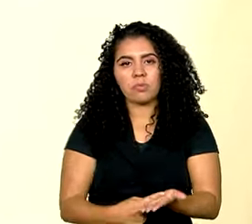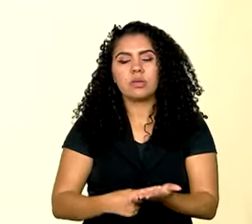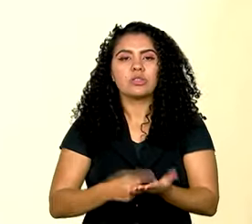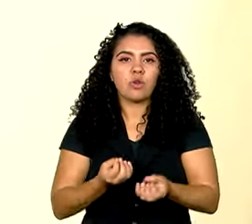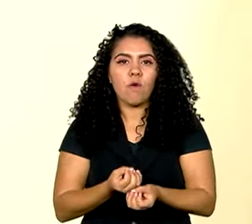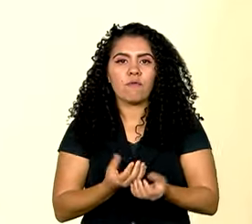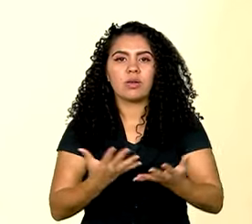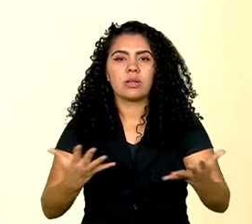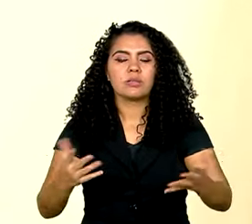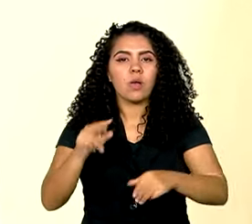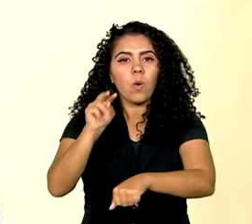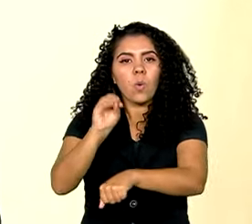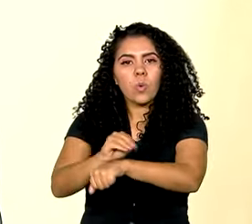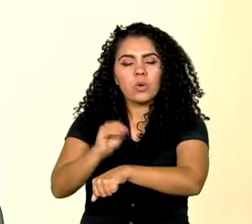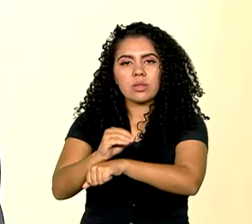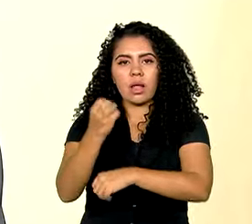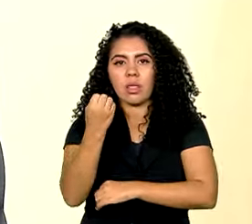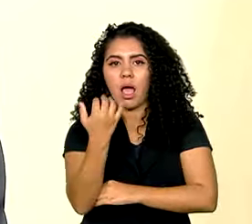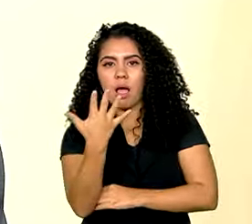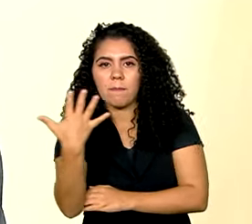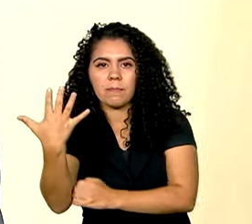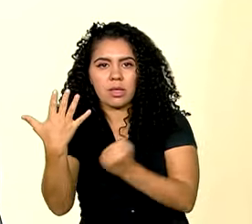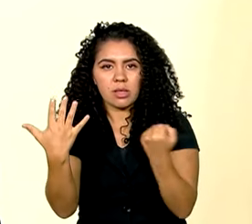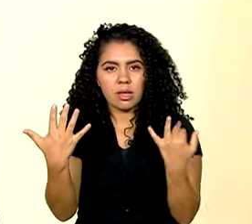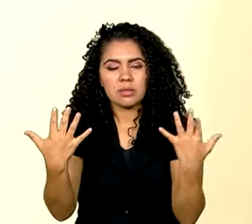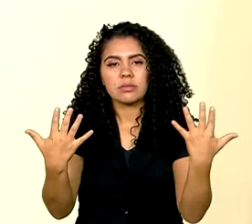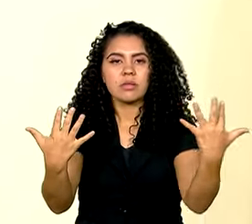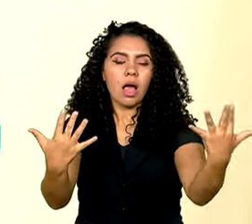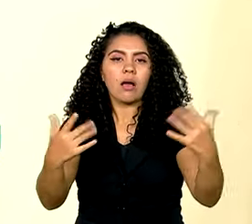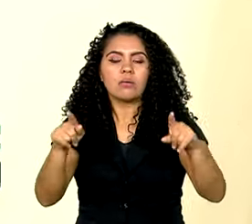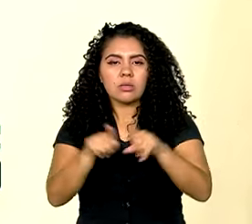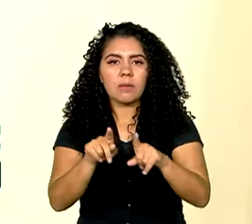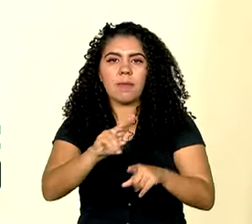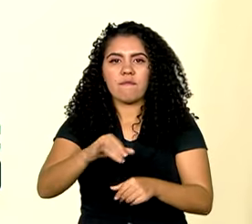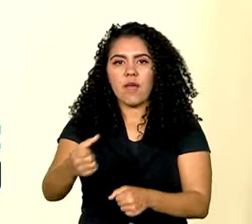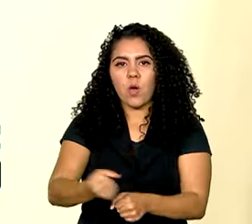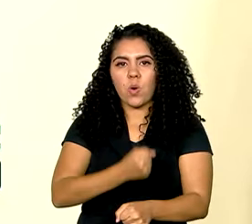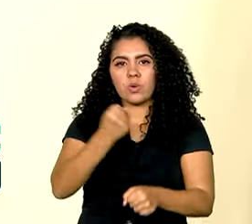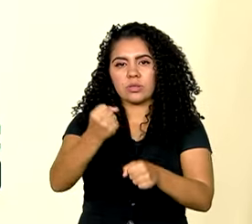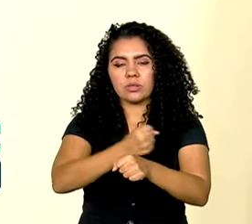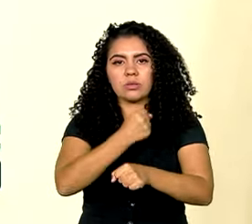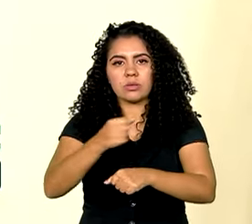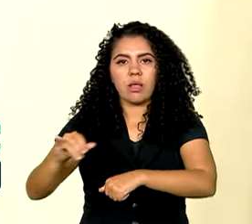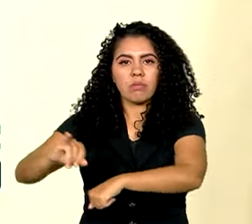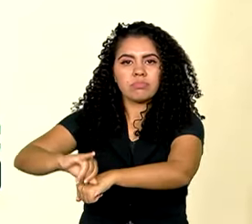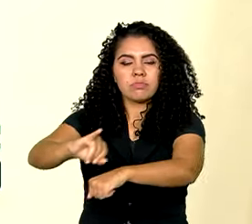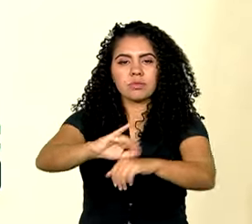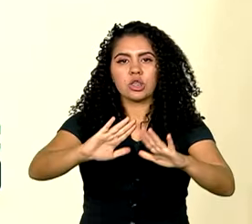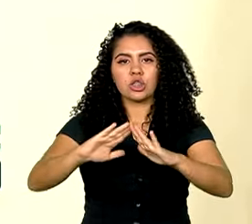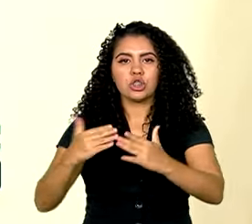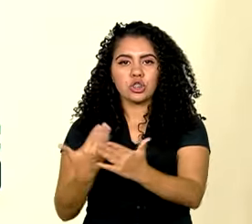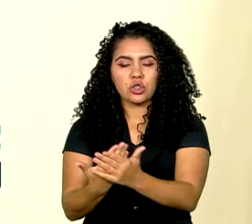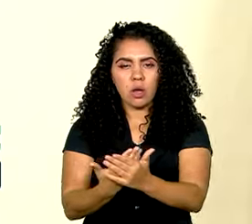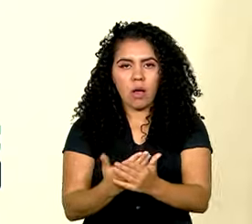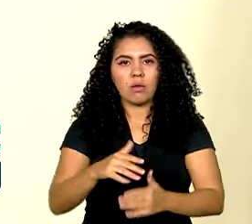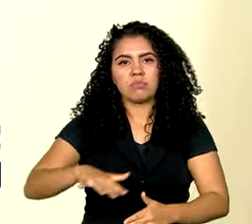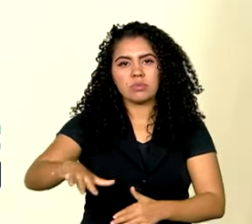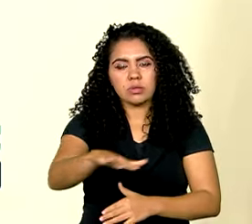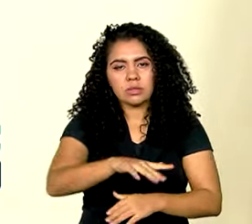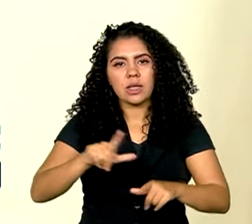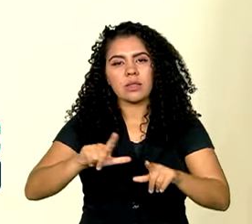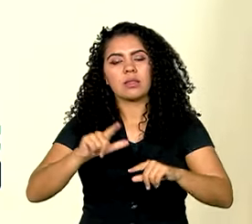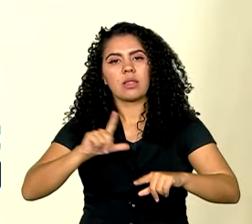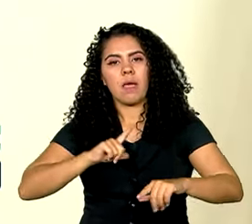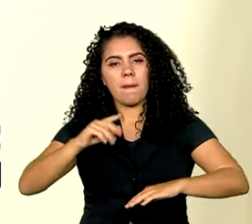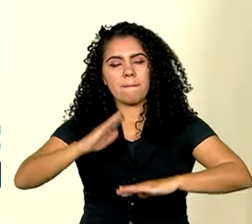Diferentes aspectos desde a escolha da área, onde serão construídas instalações escolares, passando por práticas inovadoras